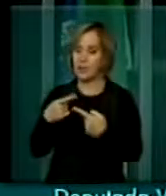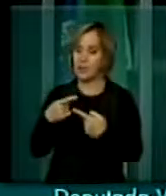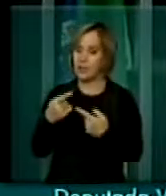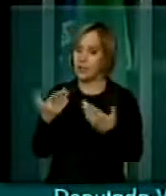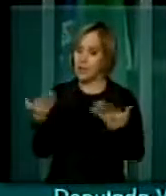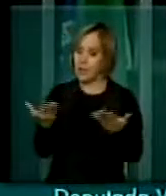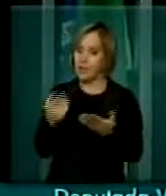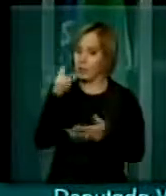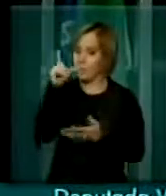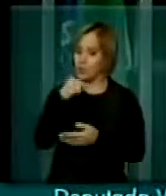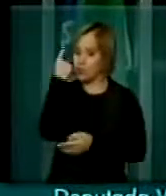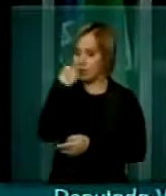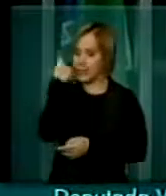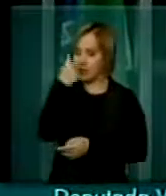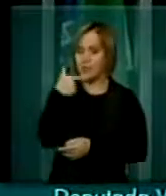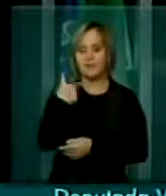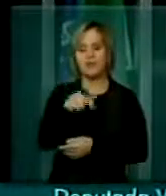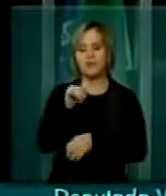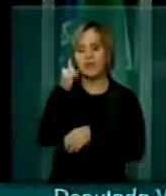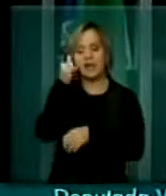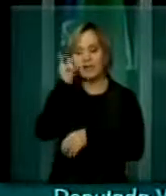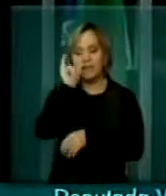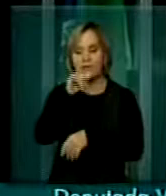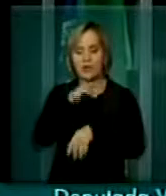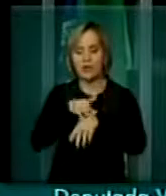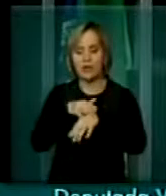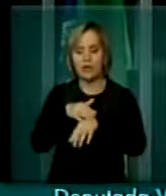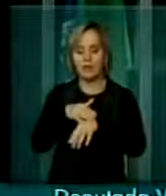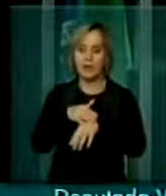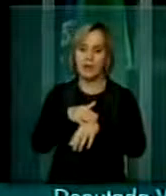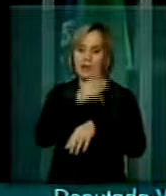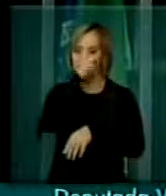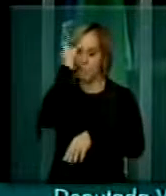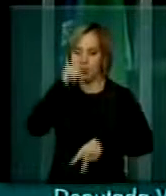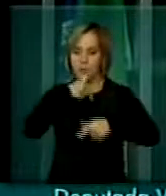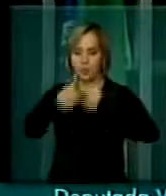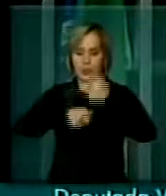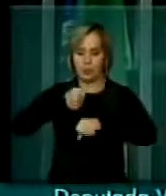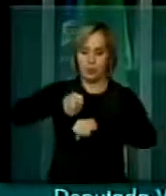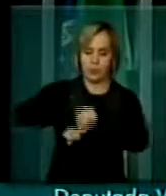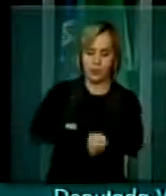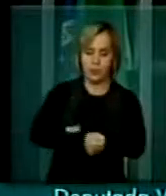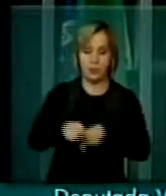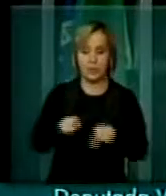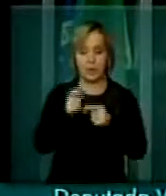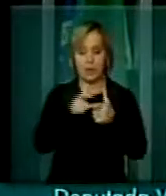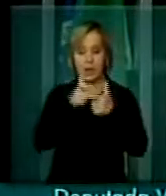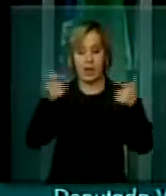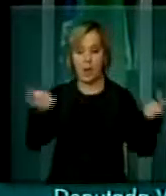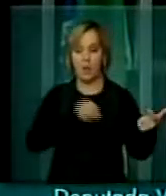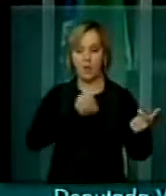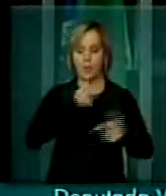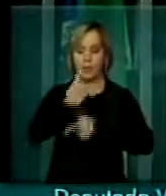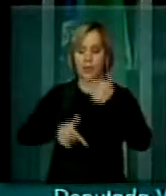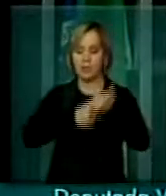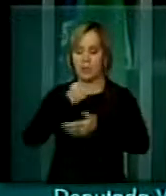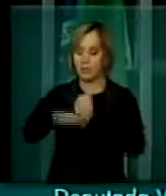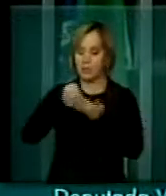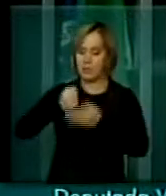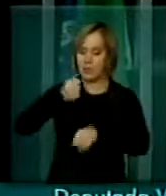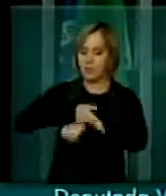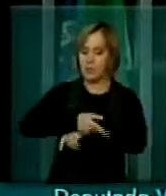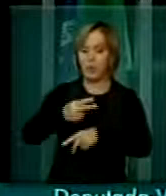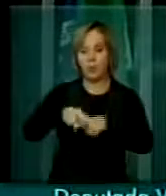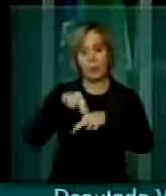doenças laborais, dá melhor qualidade de vida ao povo, aumenta o número de empregados no Brasil, portanto, ela ajuda muito a saúde,